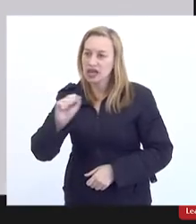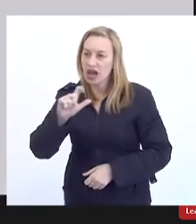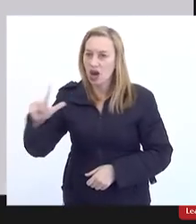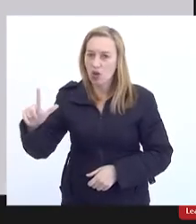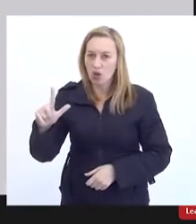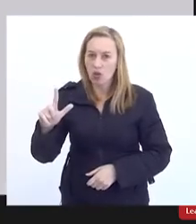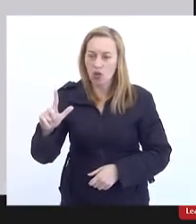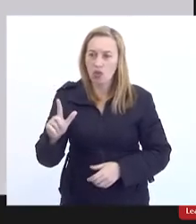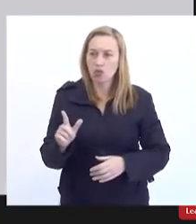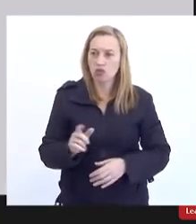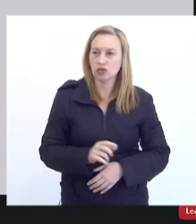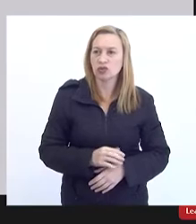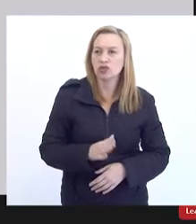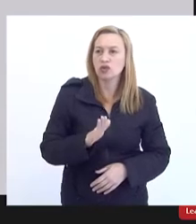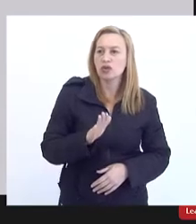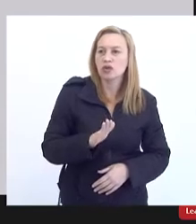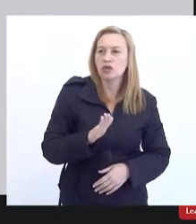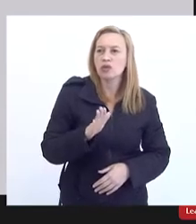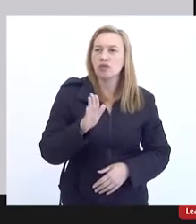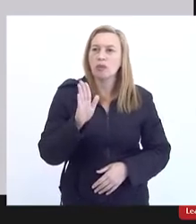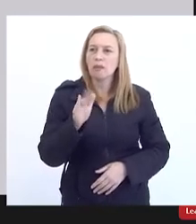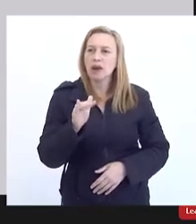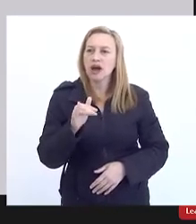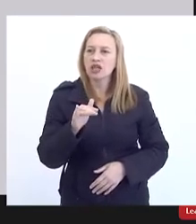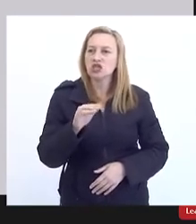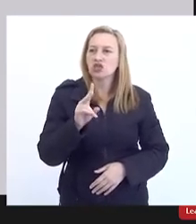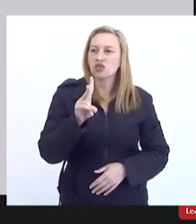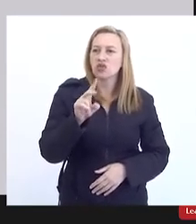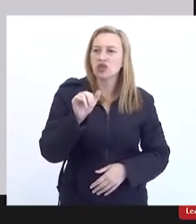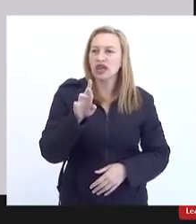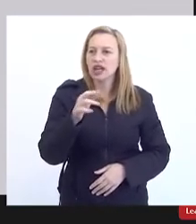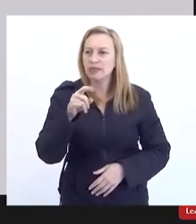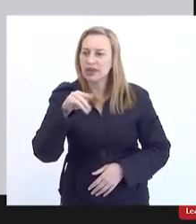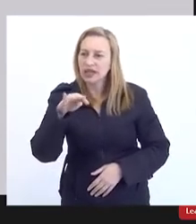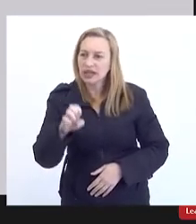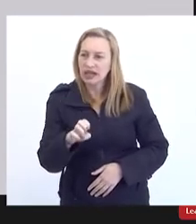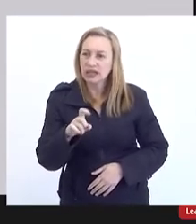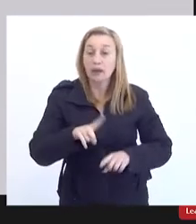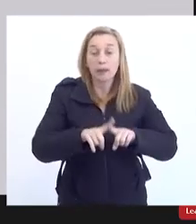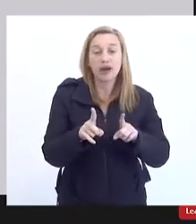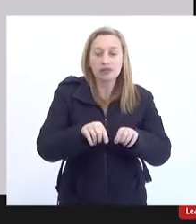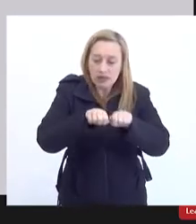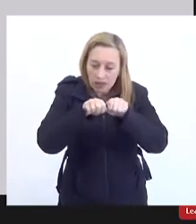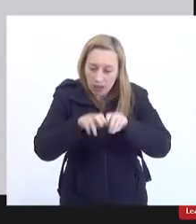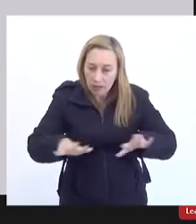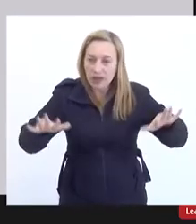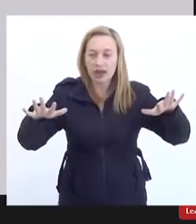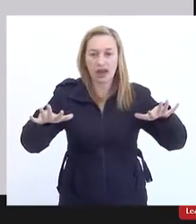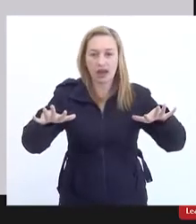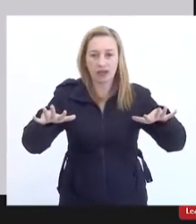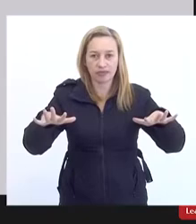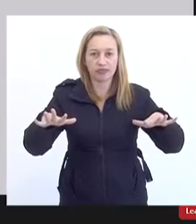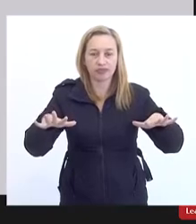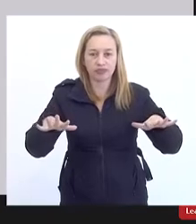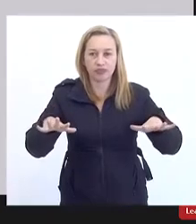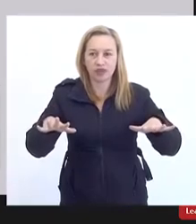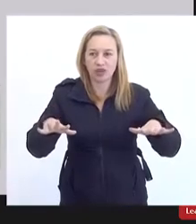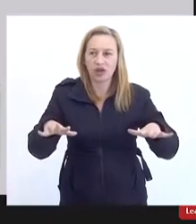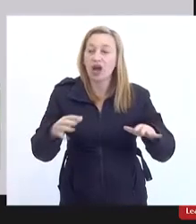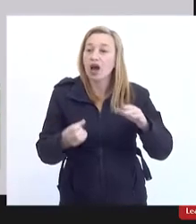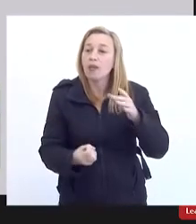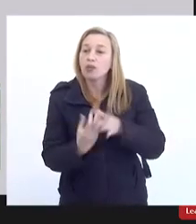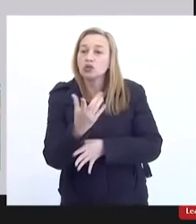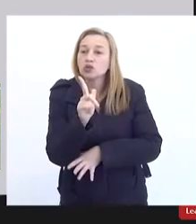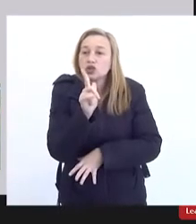baixa vulnerabilidade. mas é preciso ampliar o sistema produtor, ou seja, aumentar a produção